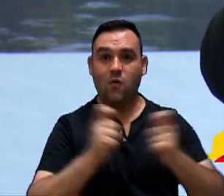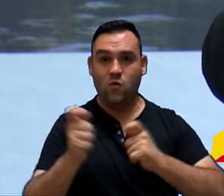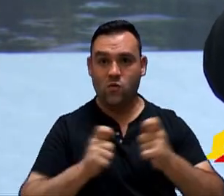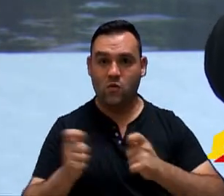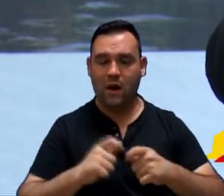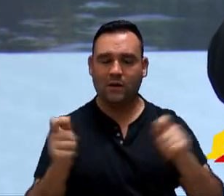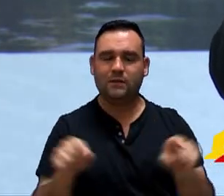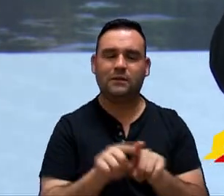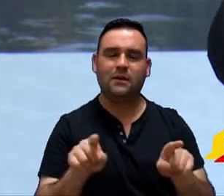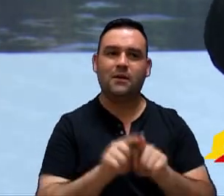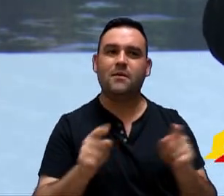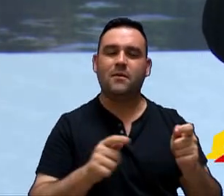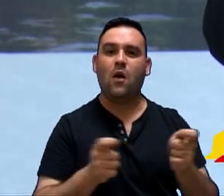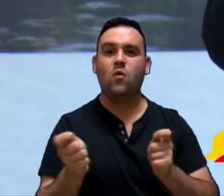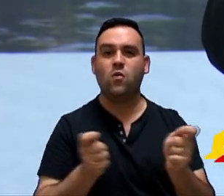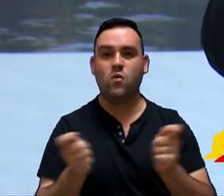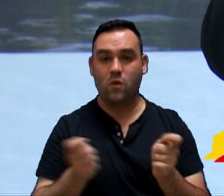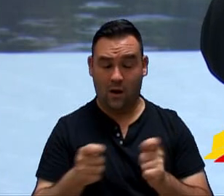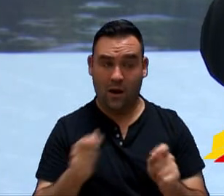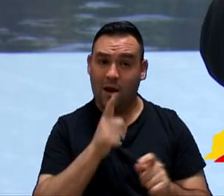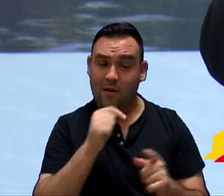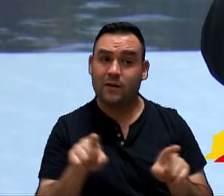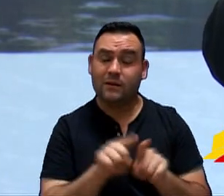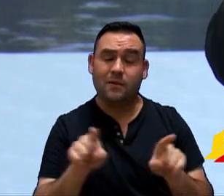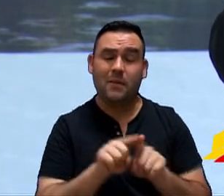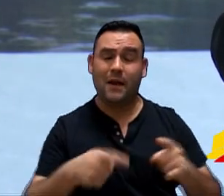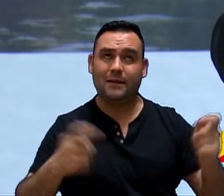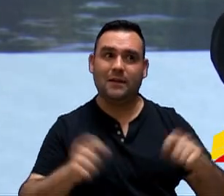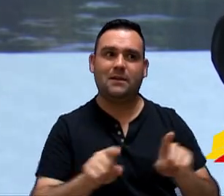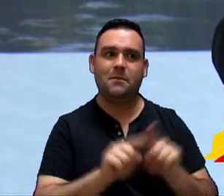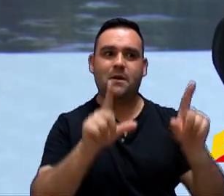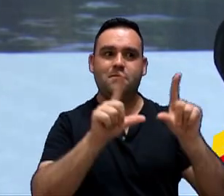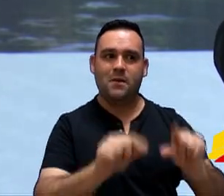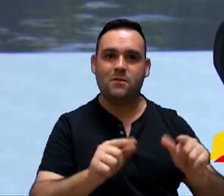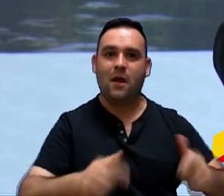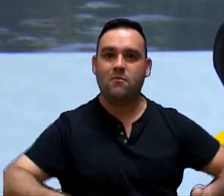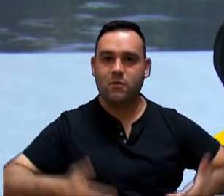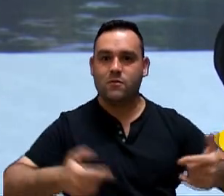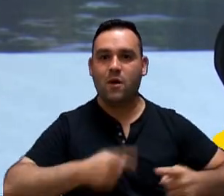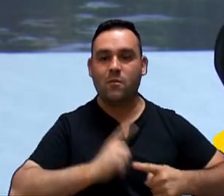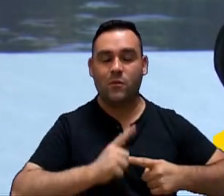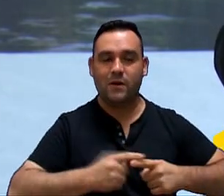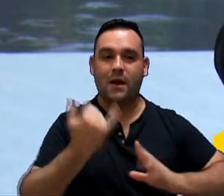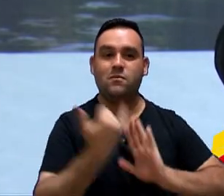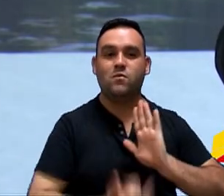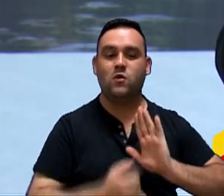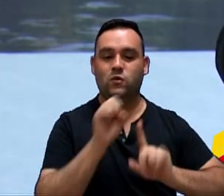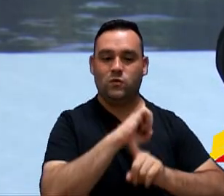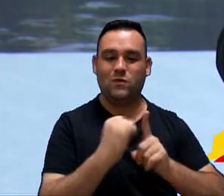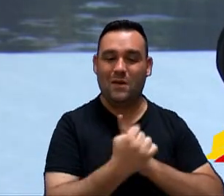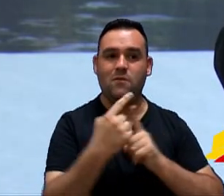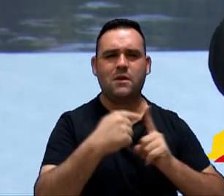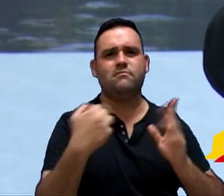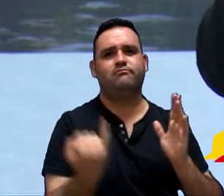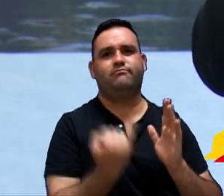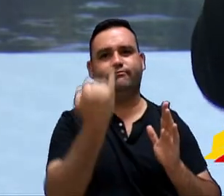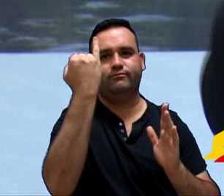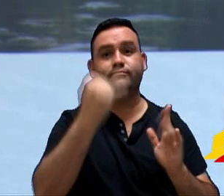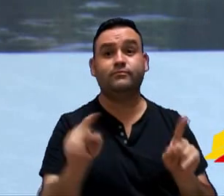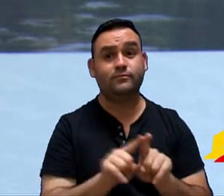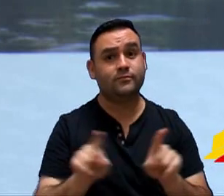o seu consumo de água, que vai consumir menor e já vai gastar menos porque entra na tarifa social, super importante.